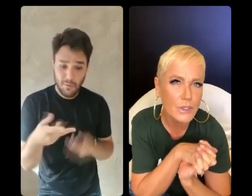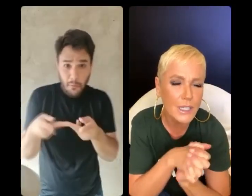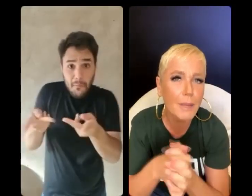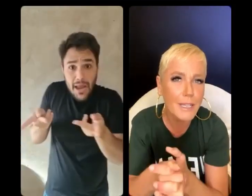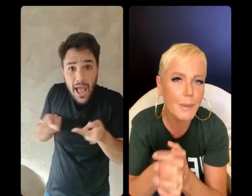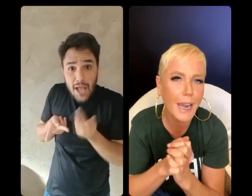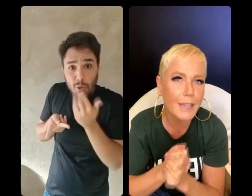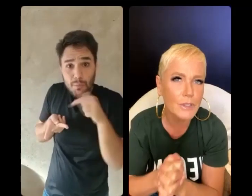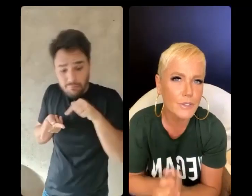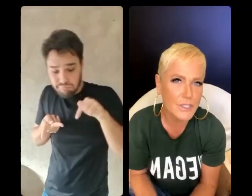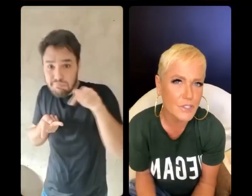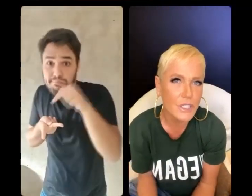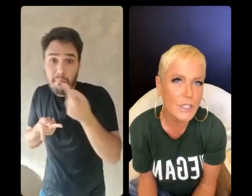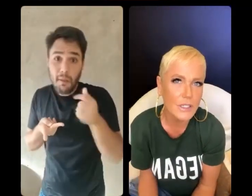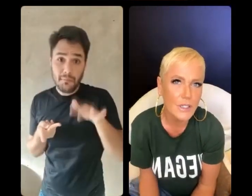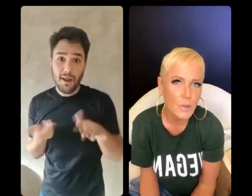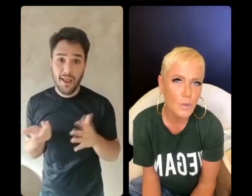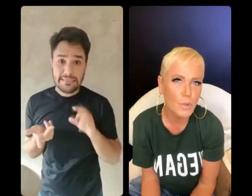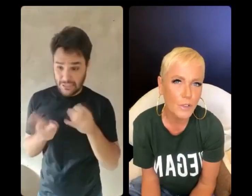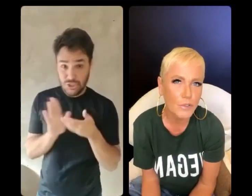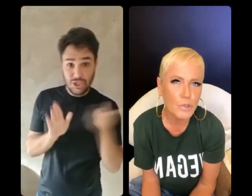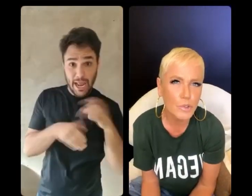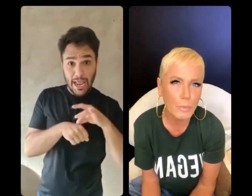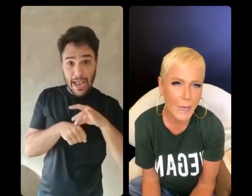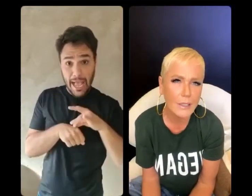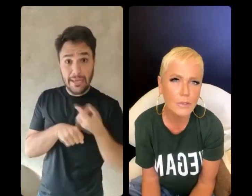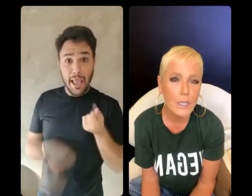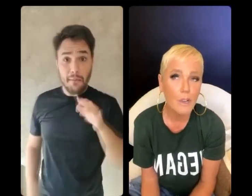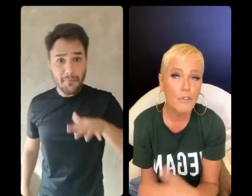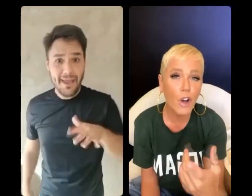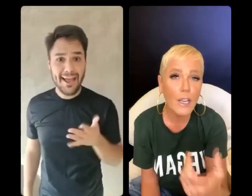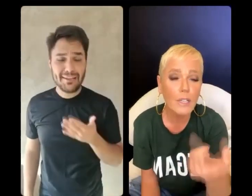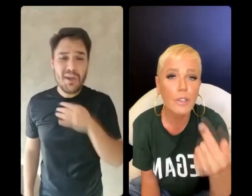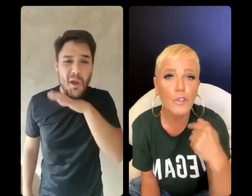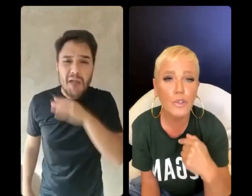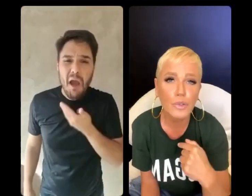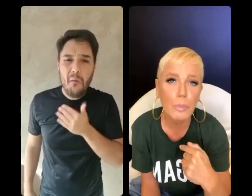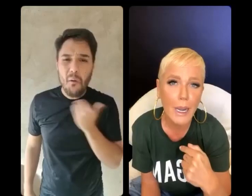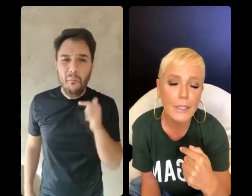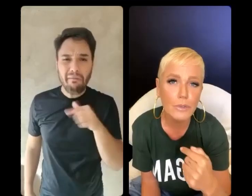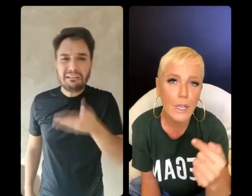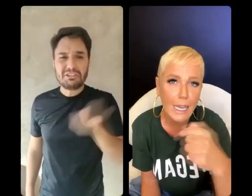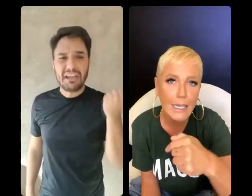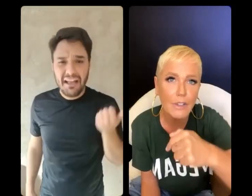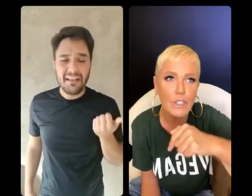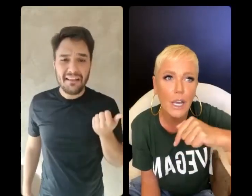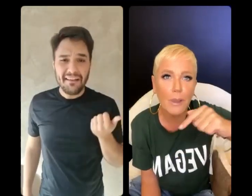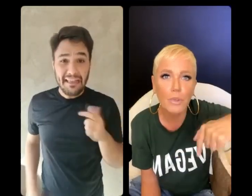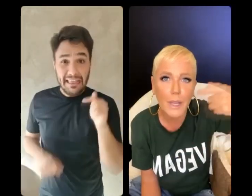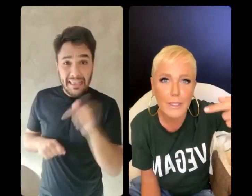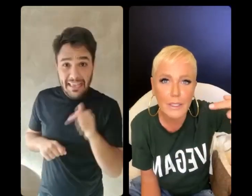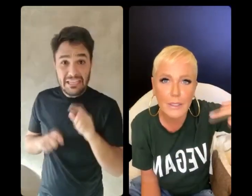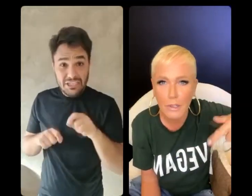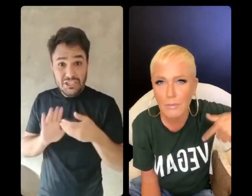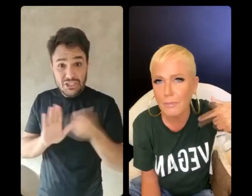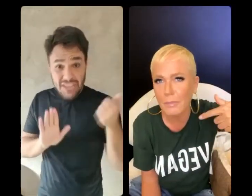é. Seria mais barato se você tira o defunto do prato? Fora que o defunto do prato ali vai te dar uma